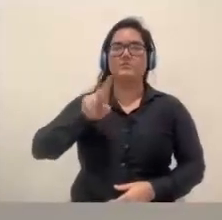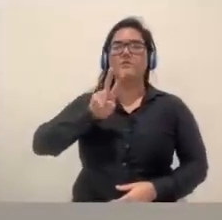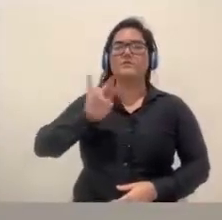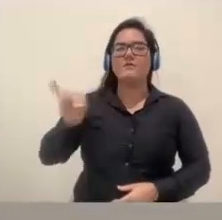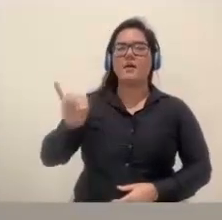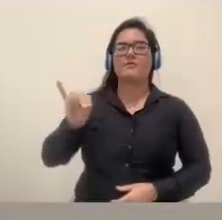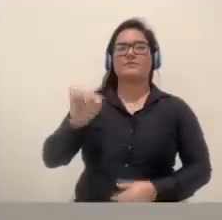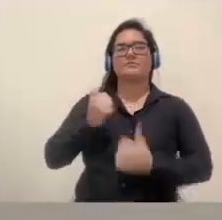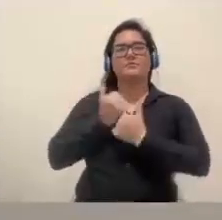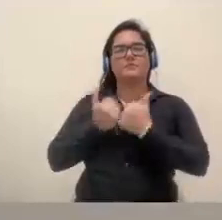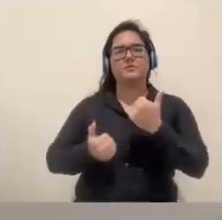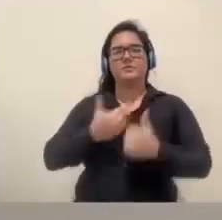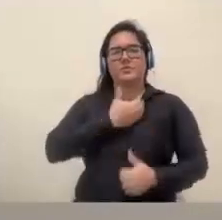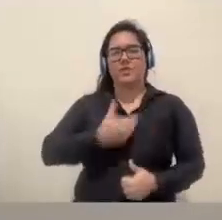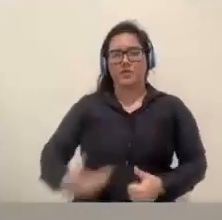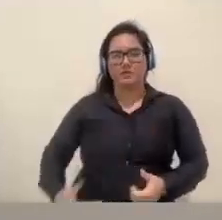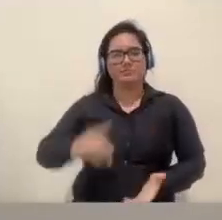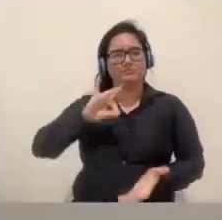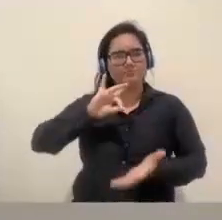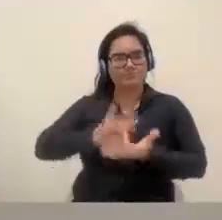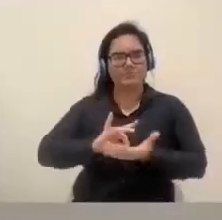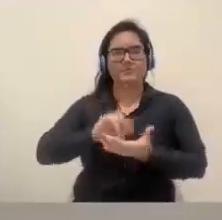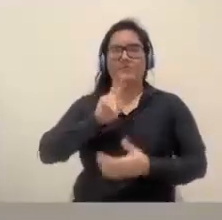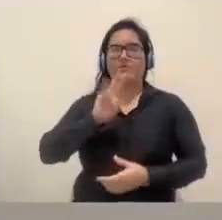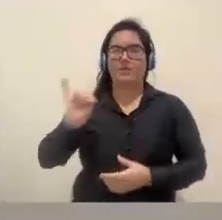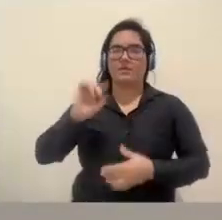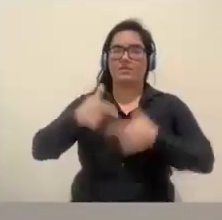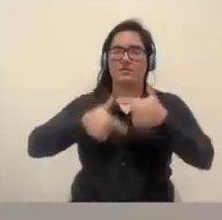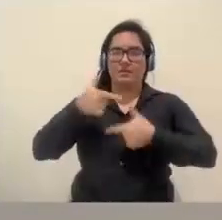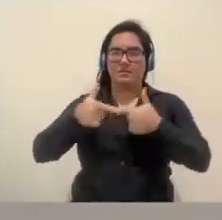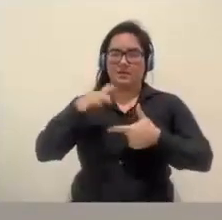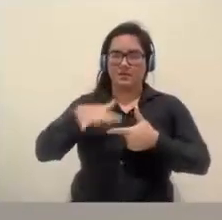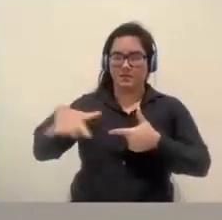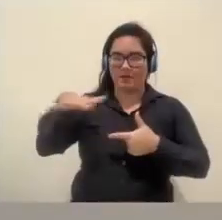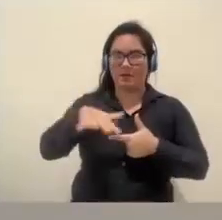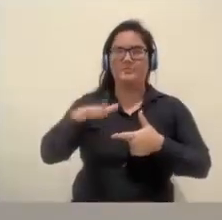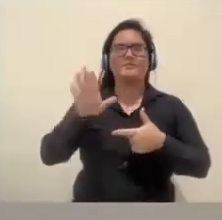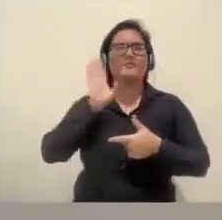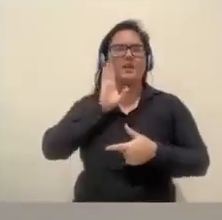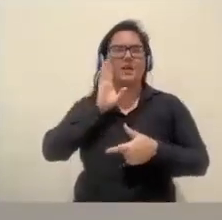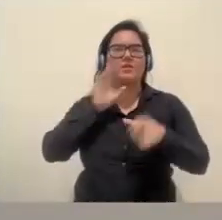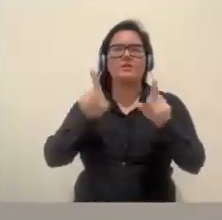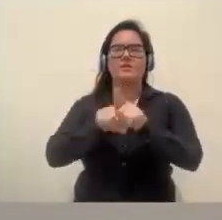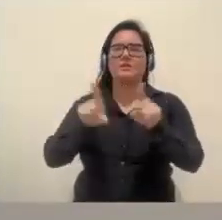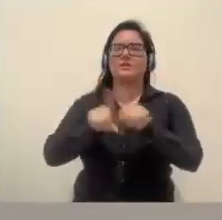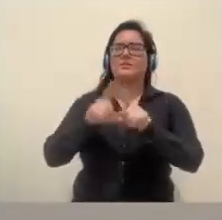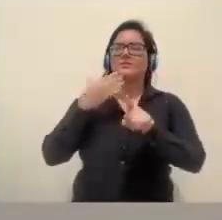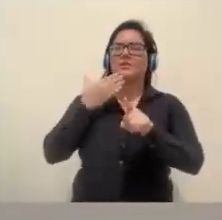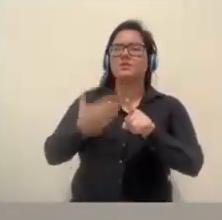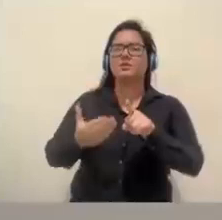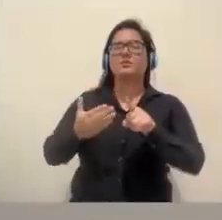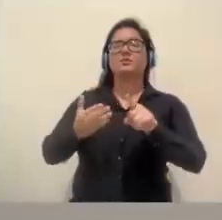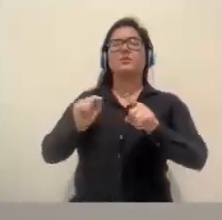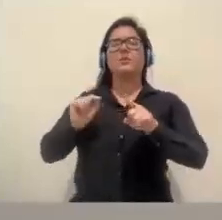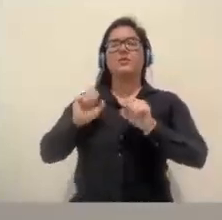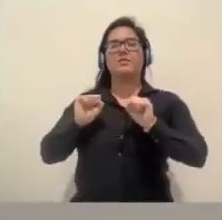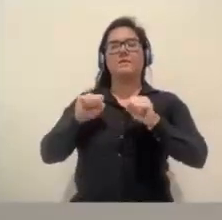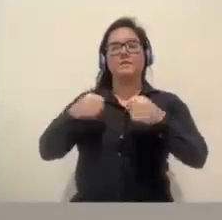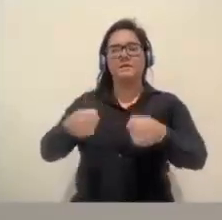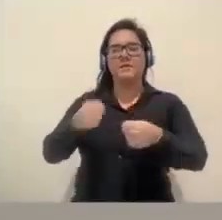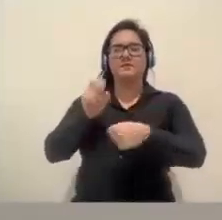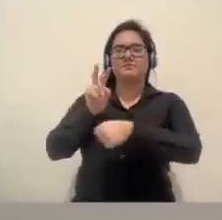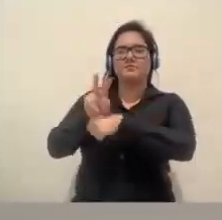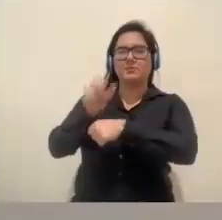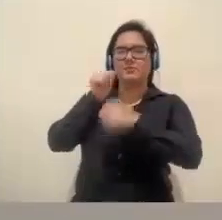vice-governadora, de fato, e vai atuar nessa área. E, obviamente, esses nossos pedidos em defesa da mulher possam ser